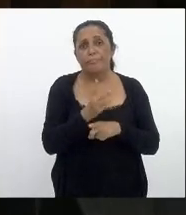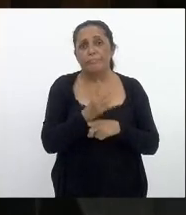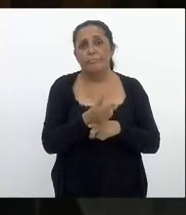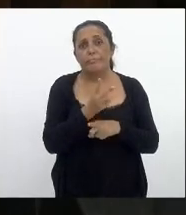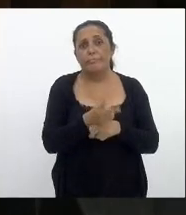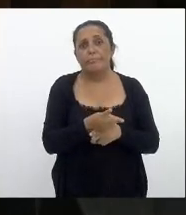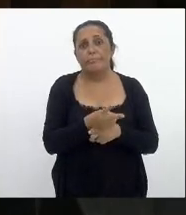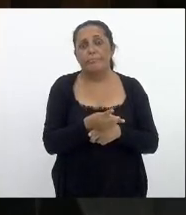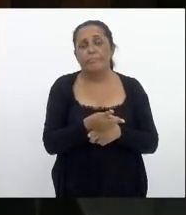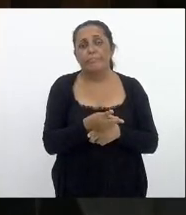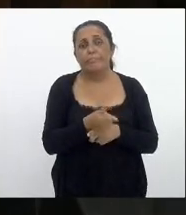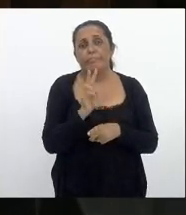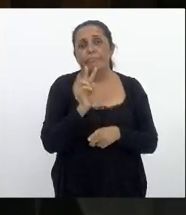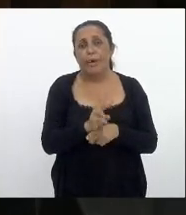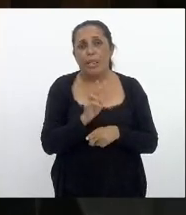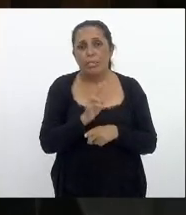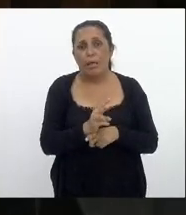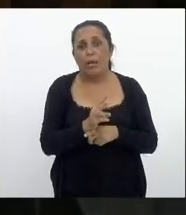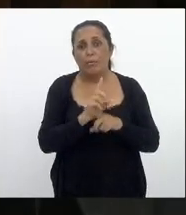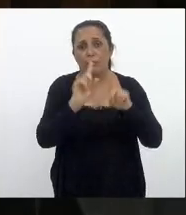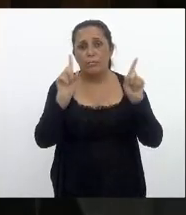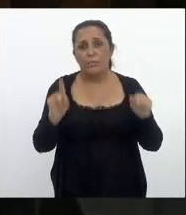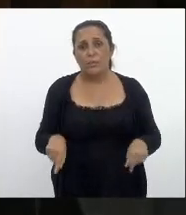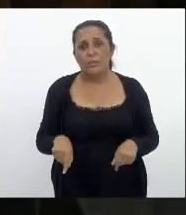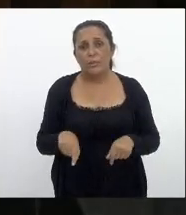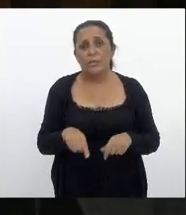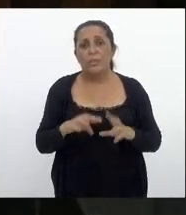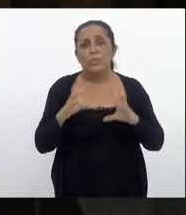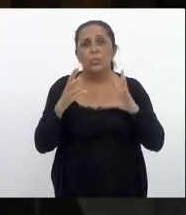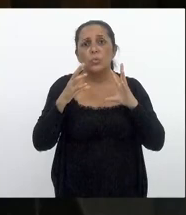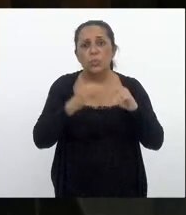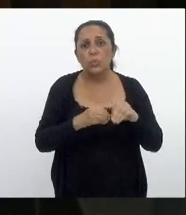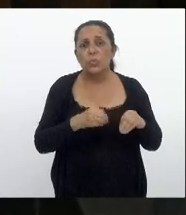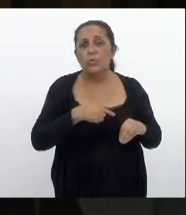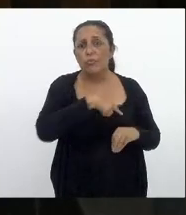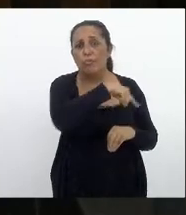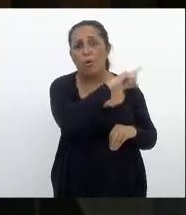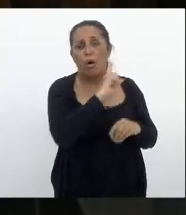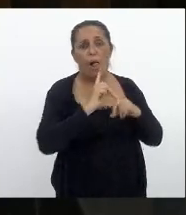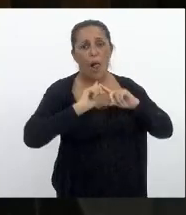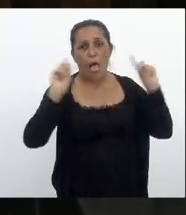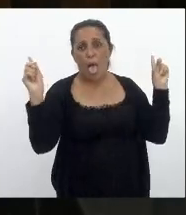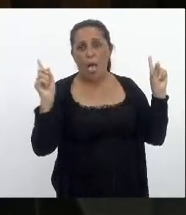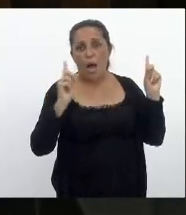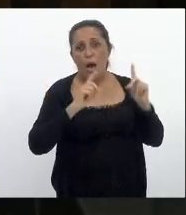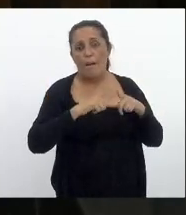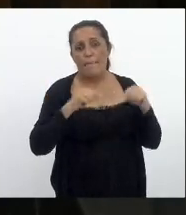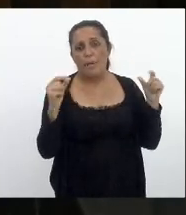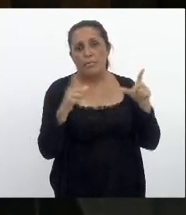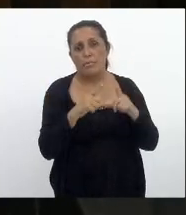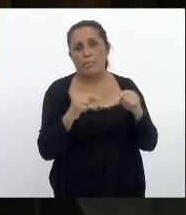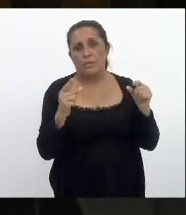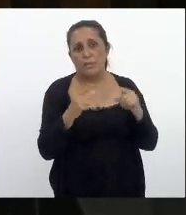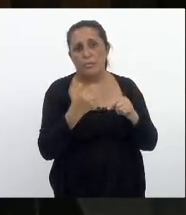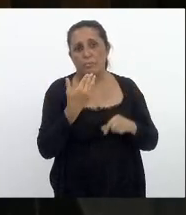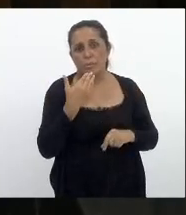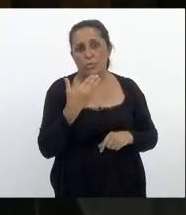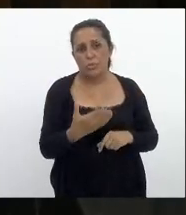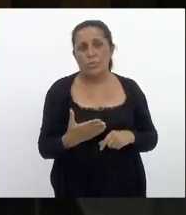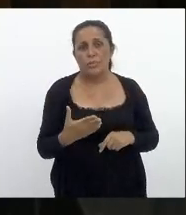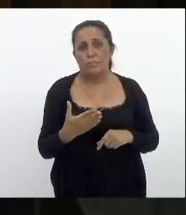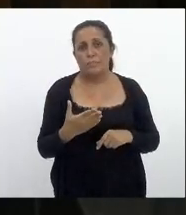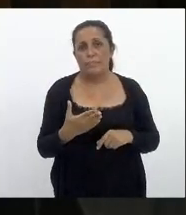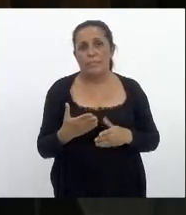servidores em dia e que de pires na mão foram até a Brasília em 2017 pedir a adesão ao